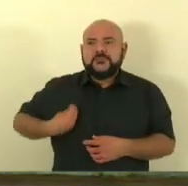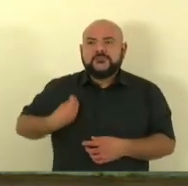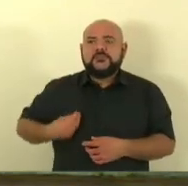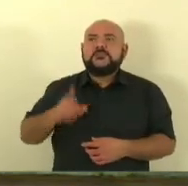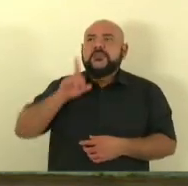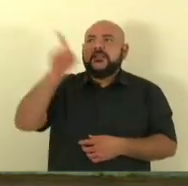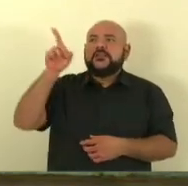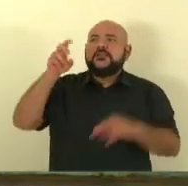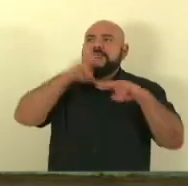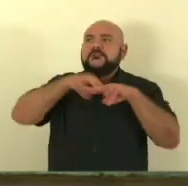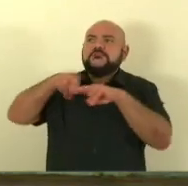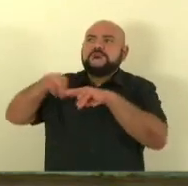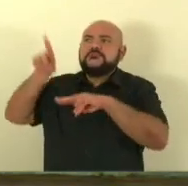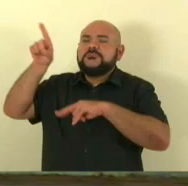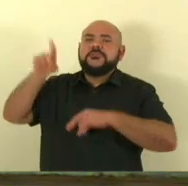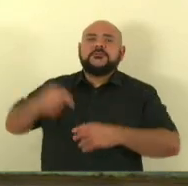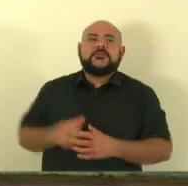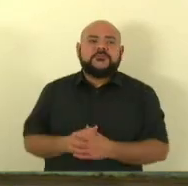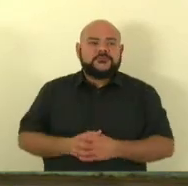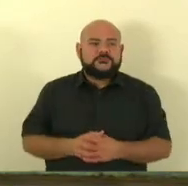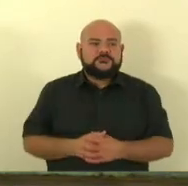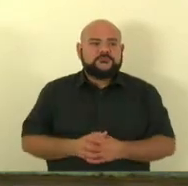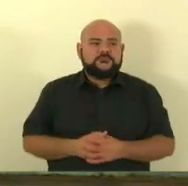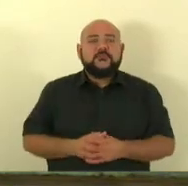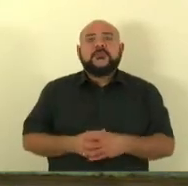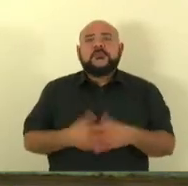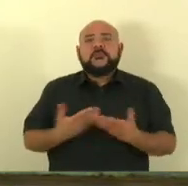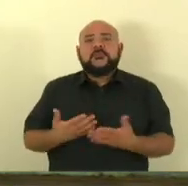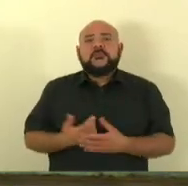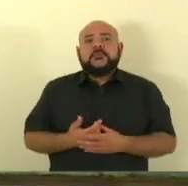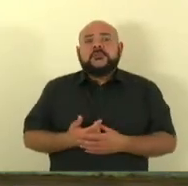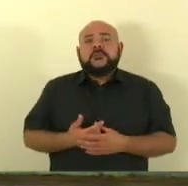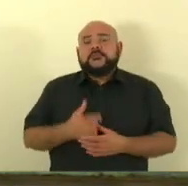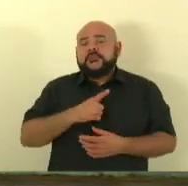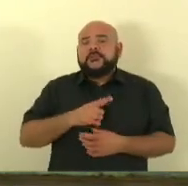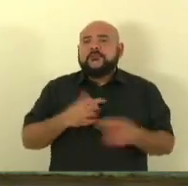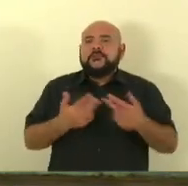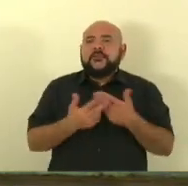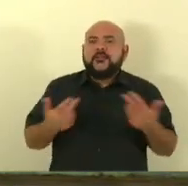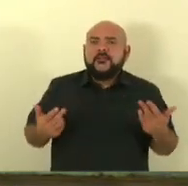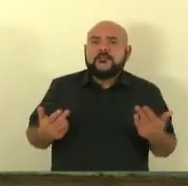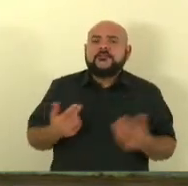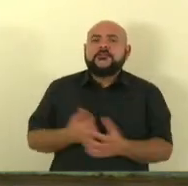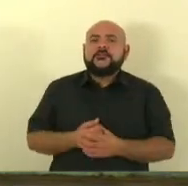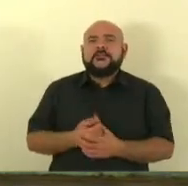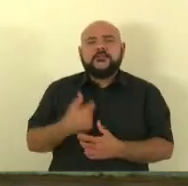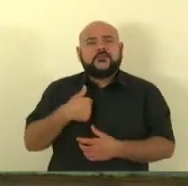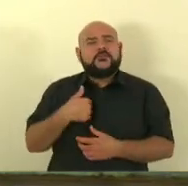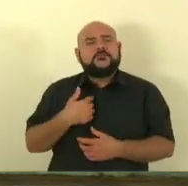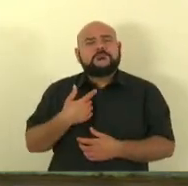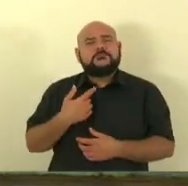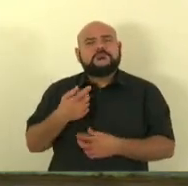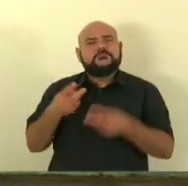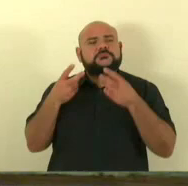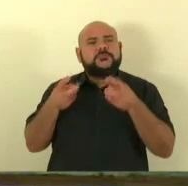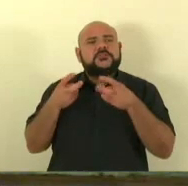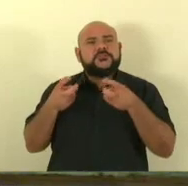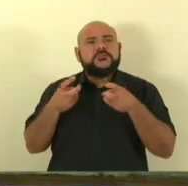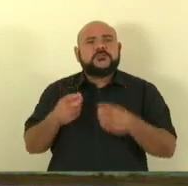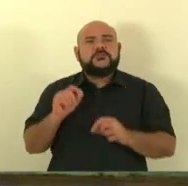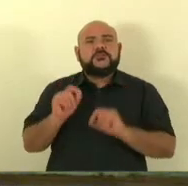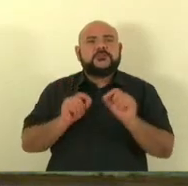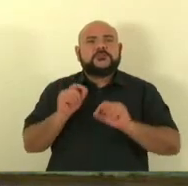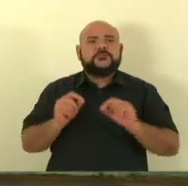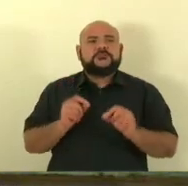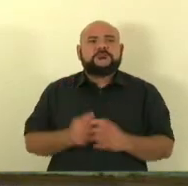galeria e quem está falando aqui é um deputado que tem vários mandatos e eu observo muito que o